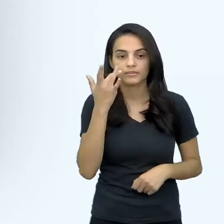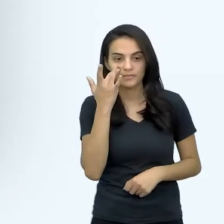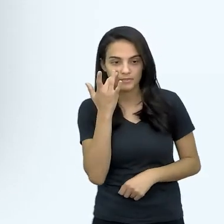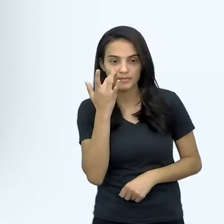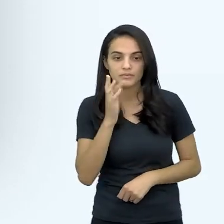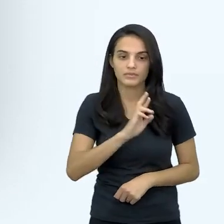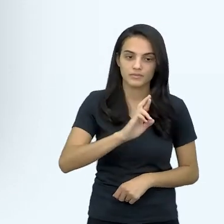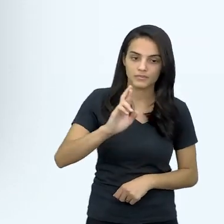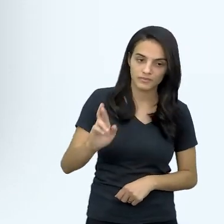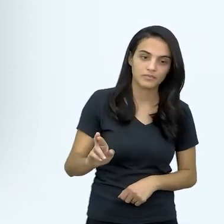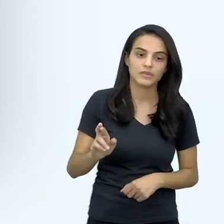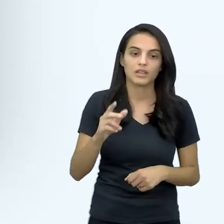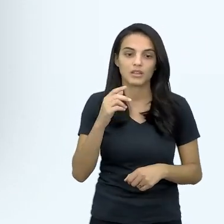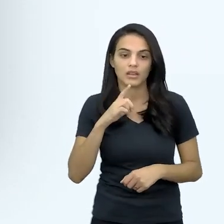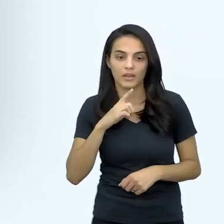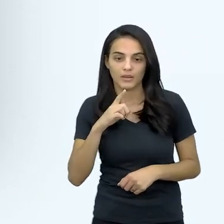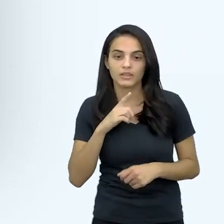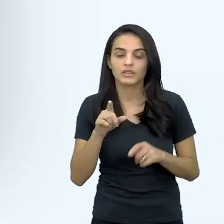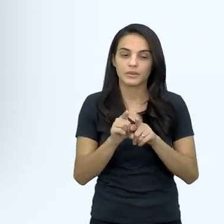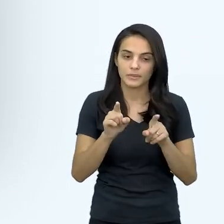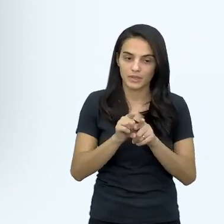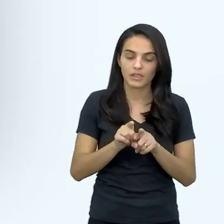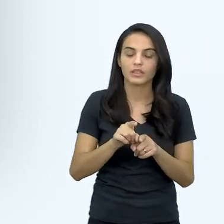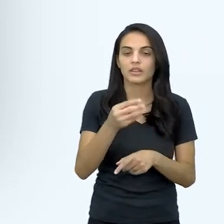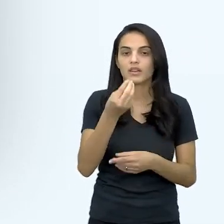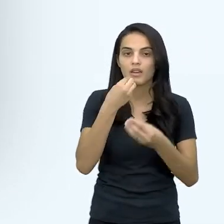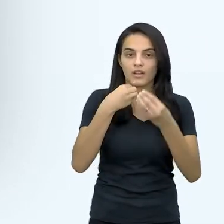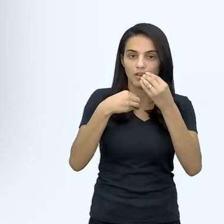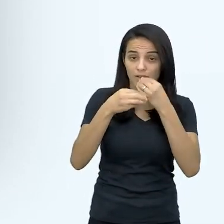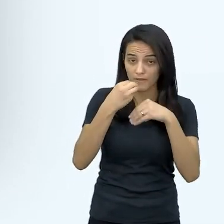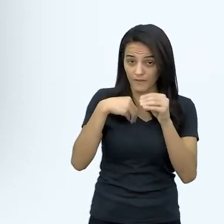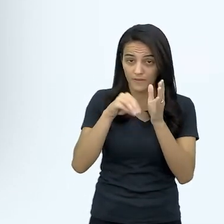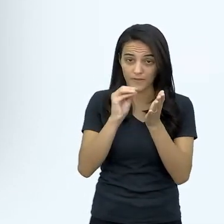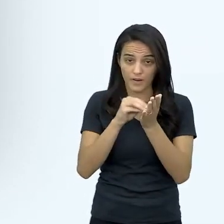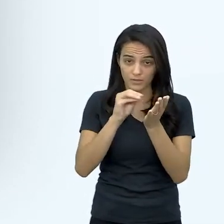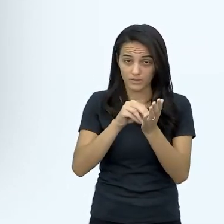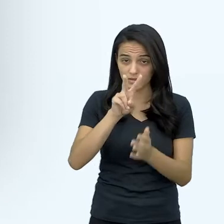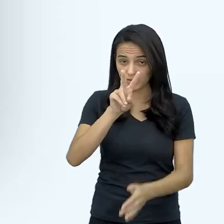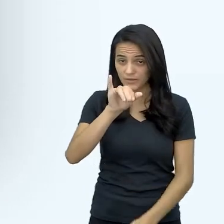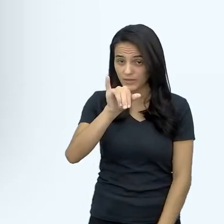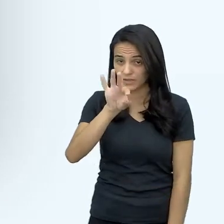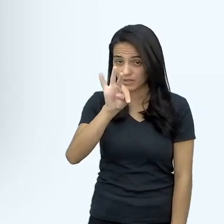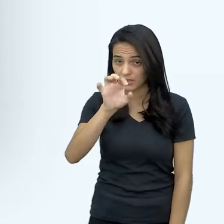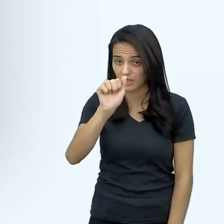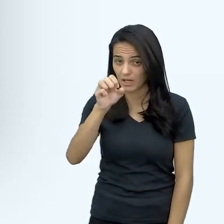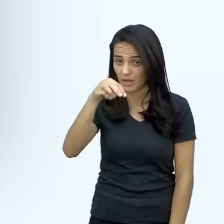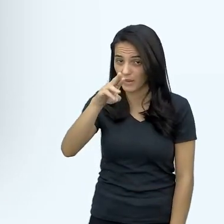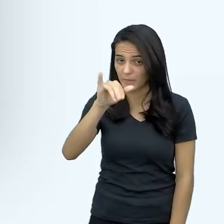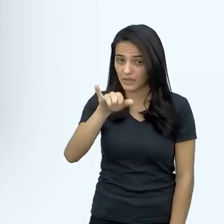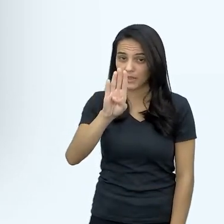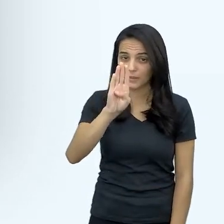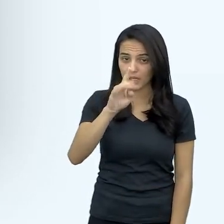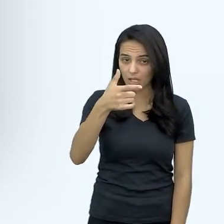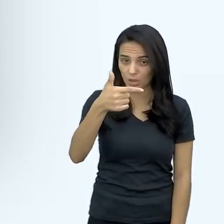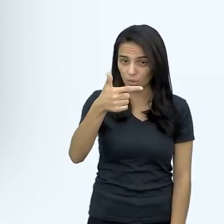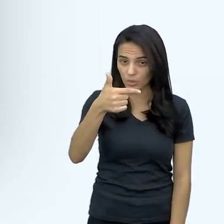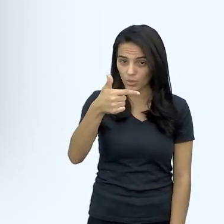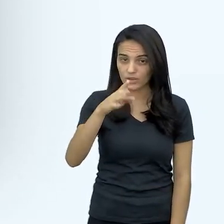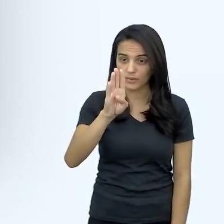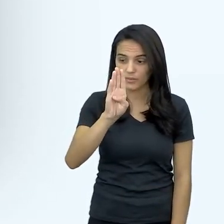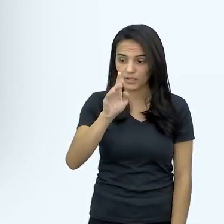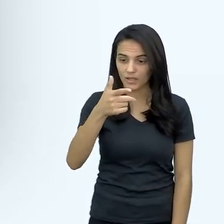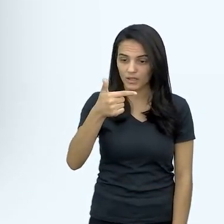que existe anemia por deficiência de vitaminas, né, não só por falta de ferro, às vezes a gente não tem vitamina B12, né, falta de